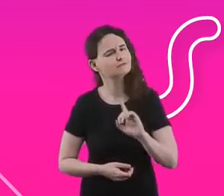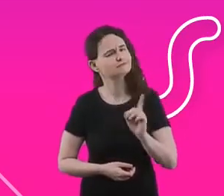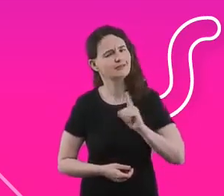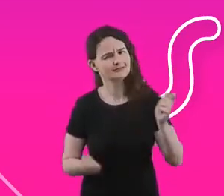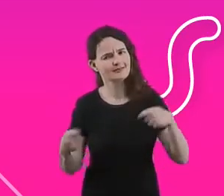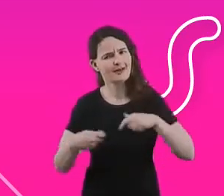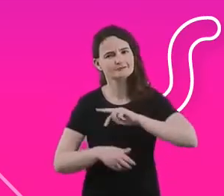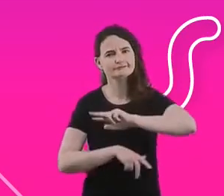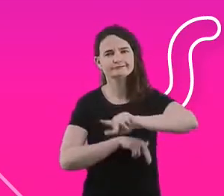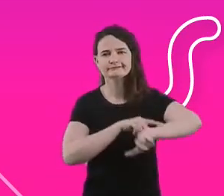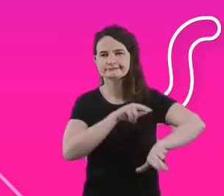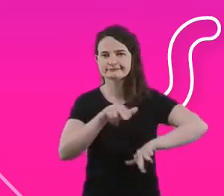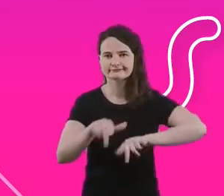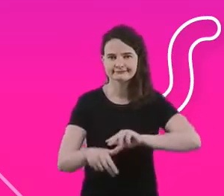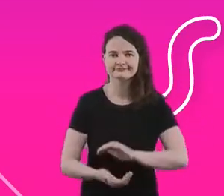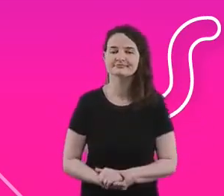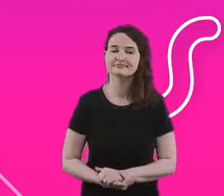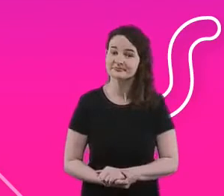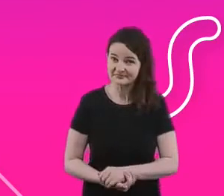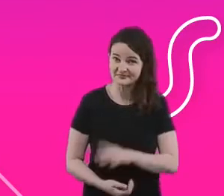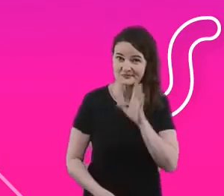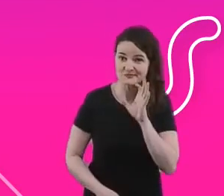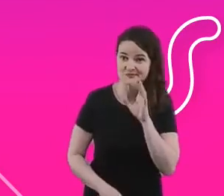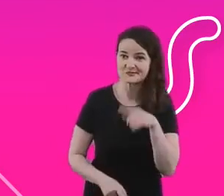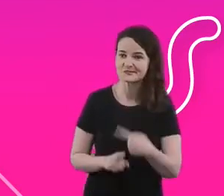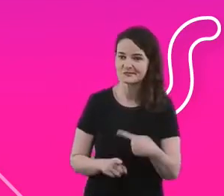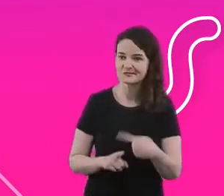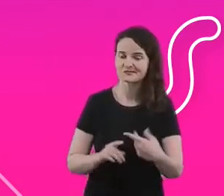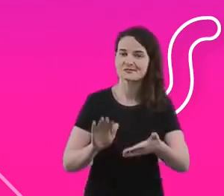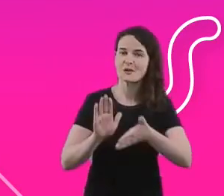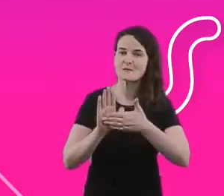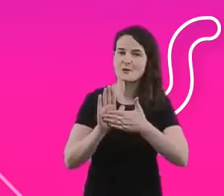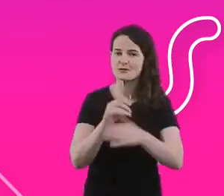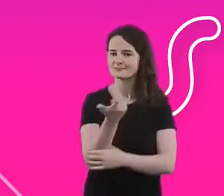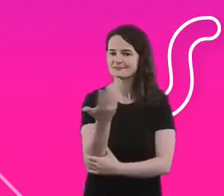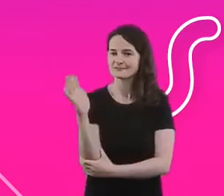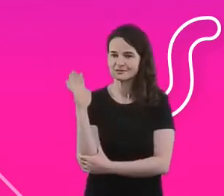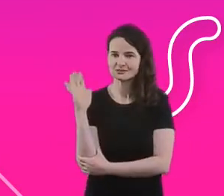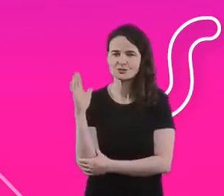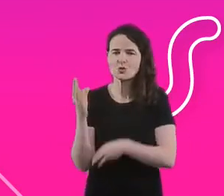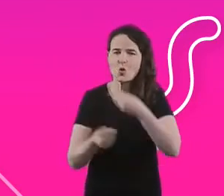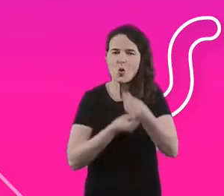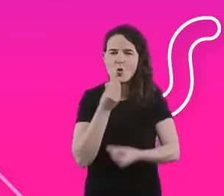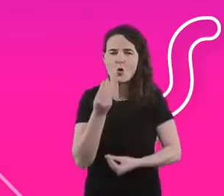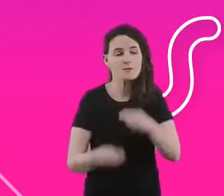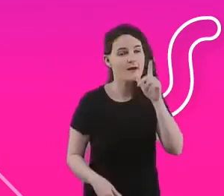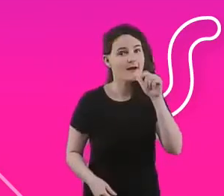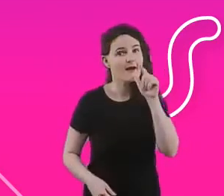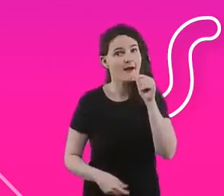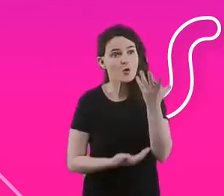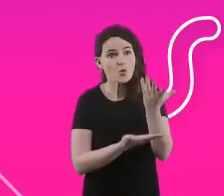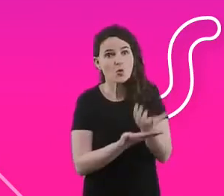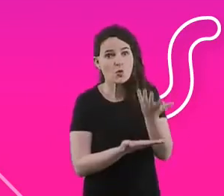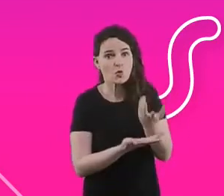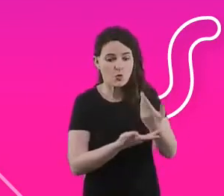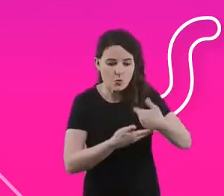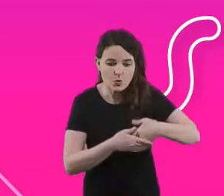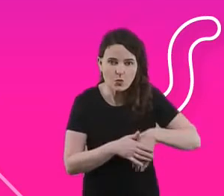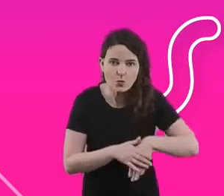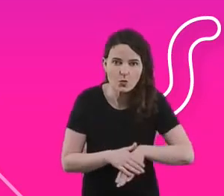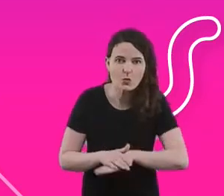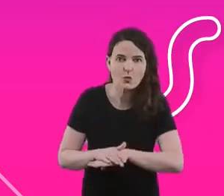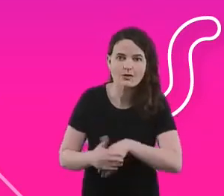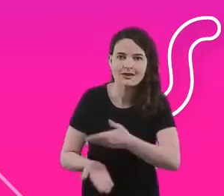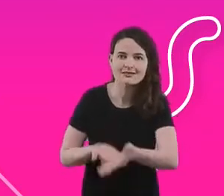E isso é legal porque é um sistema autossustentável. A filtragem dele, toda a parte de capacitação, todo mundo que faz parte desse